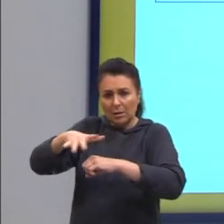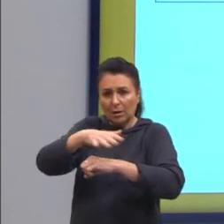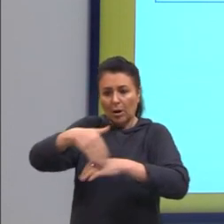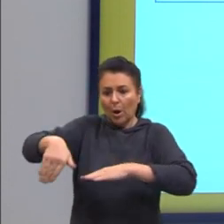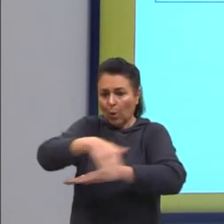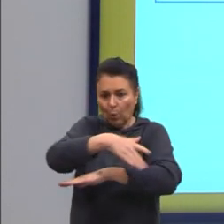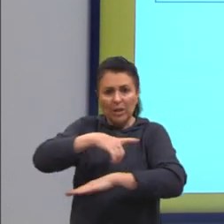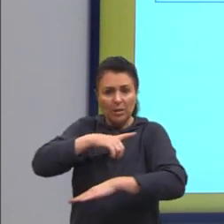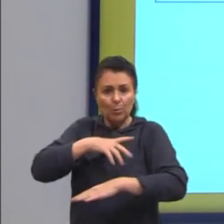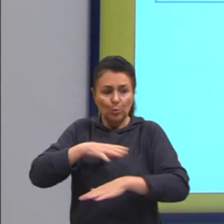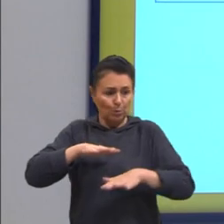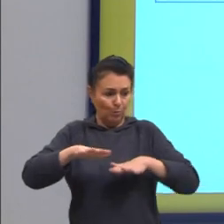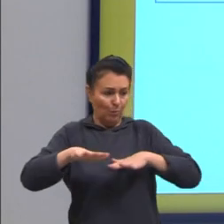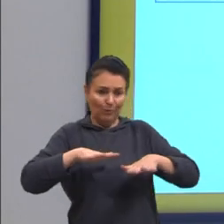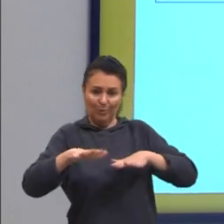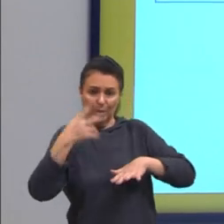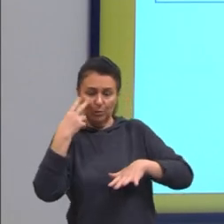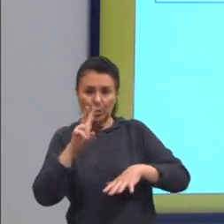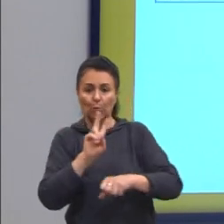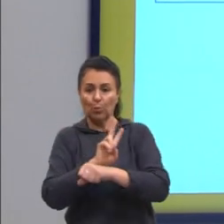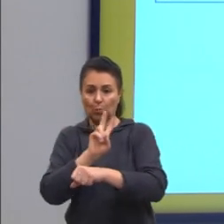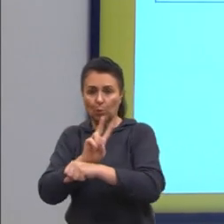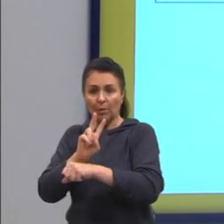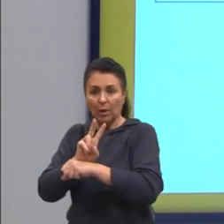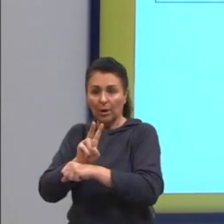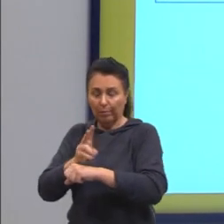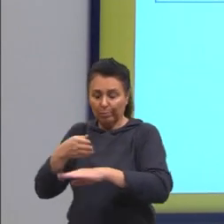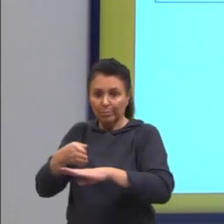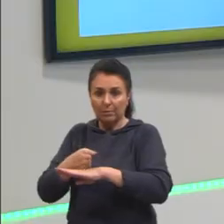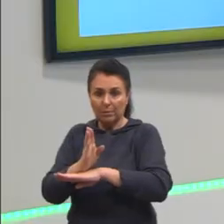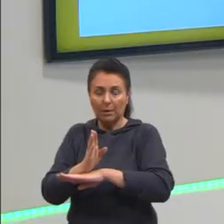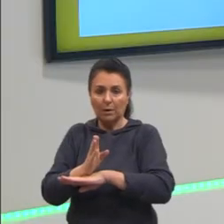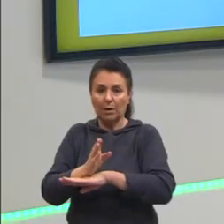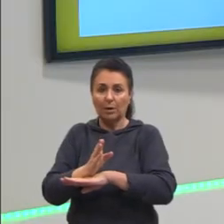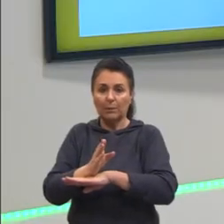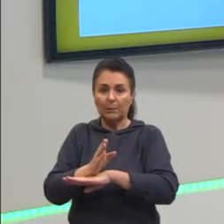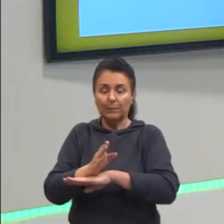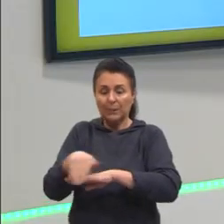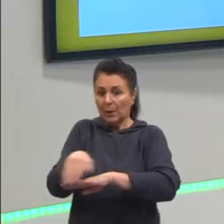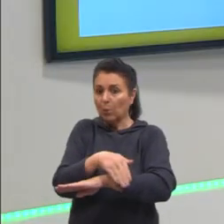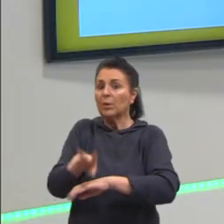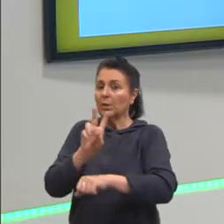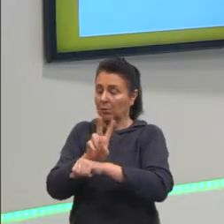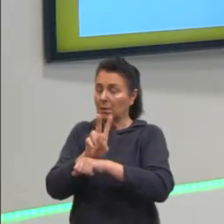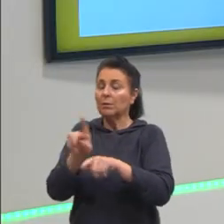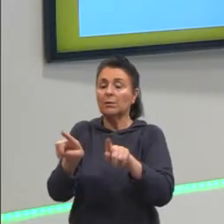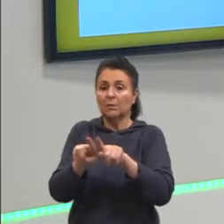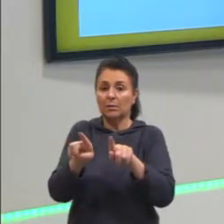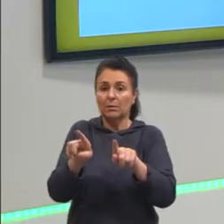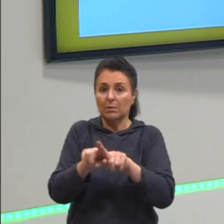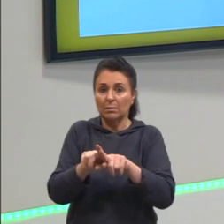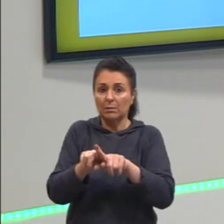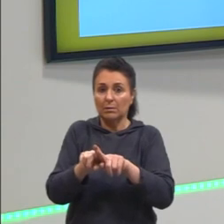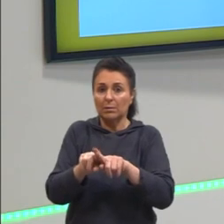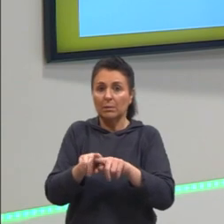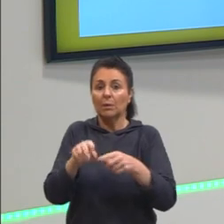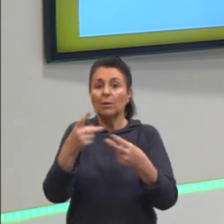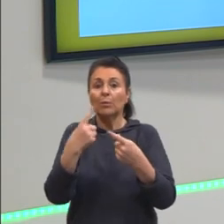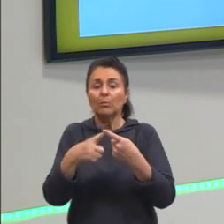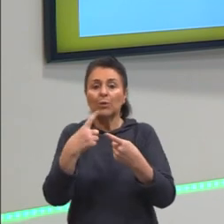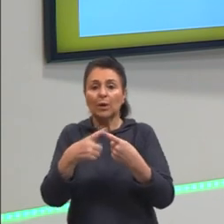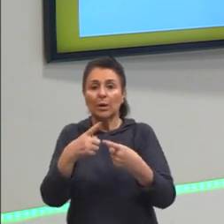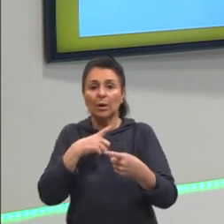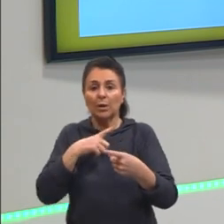movimentados, que a gente tem que até cuidar bastante, não atravessar umas mais, outras menos, mas todas temos que cuidar, né? As ruas, pelo fato de